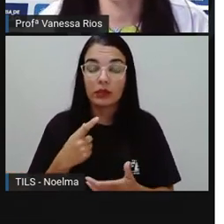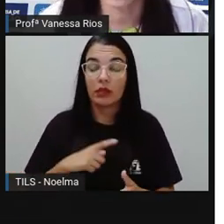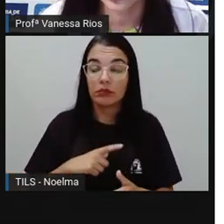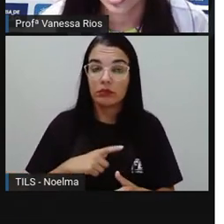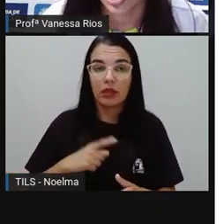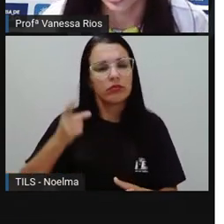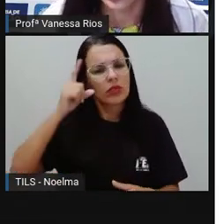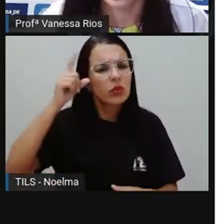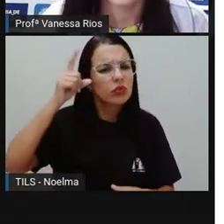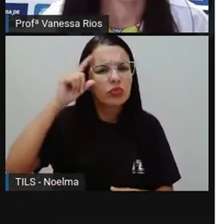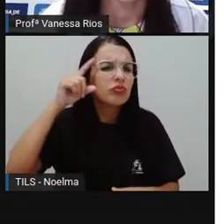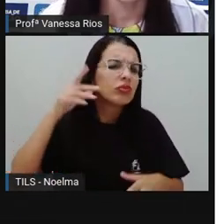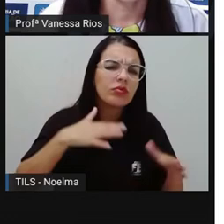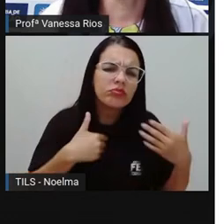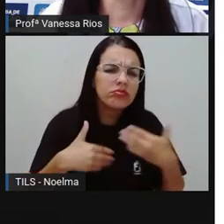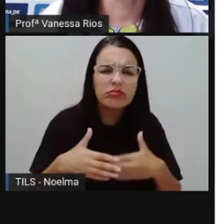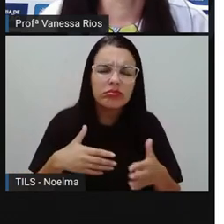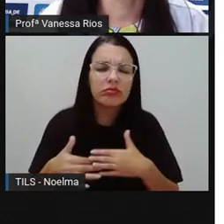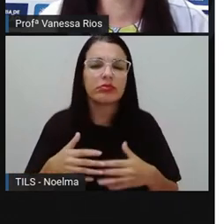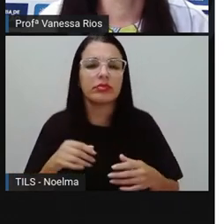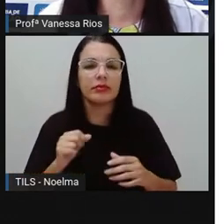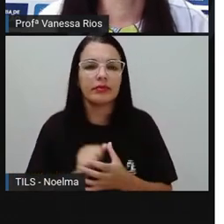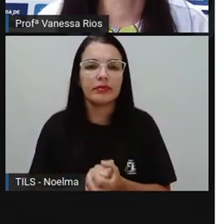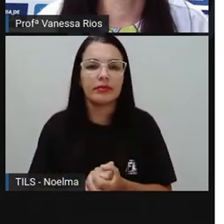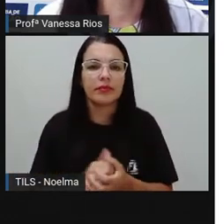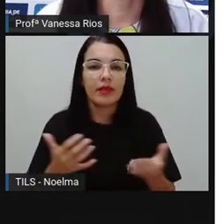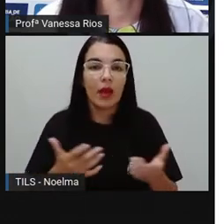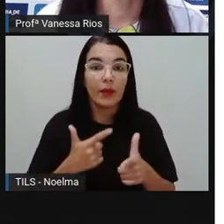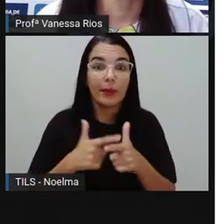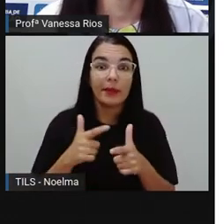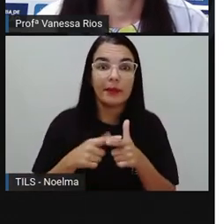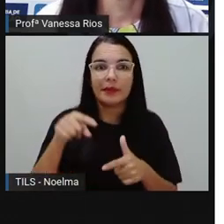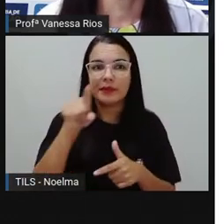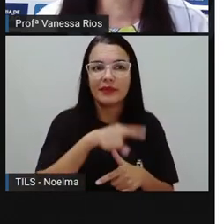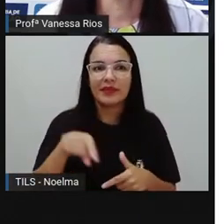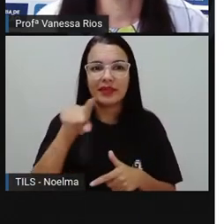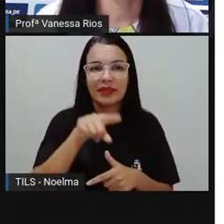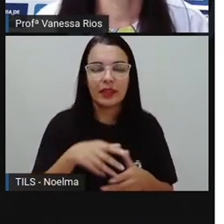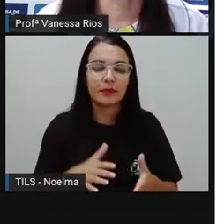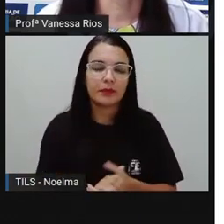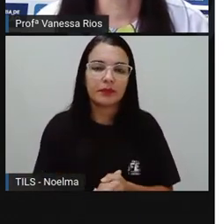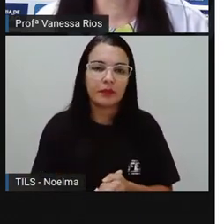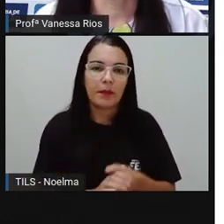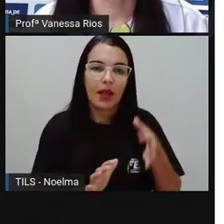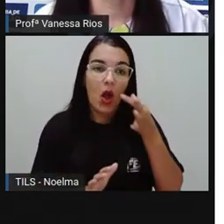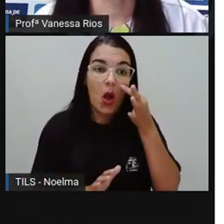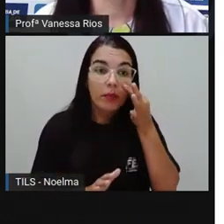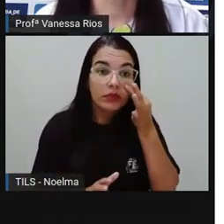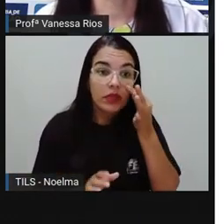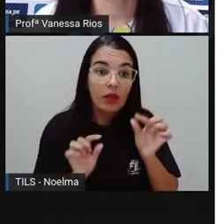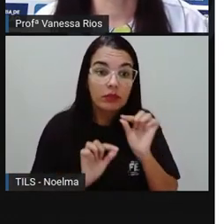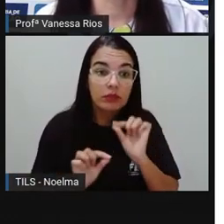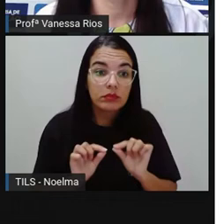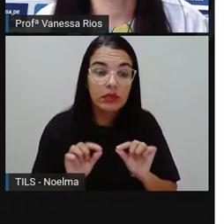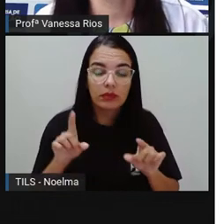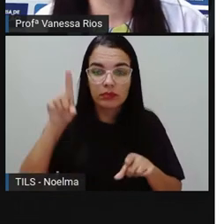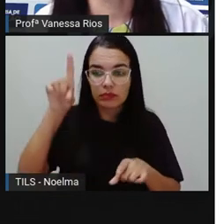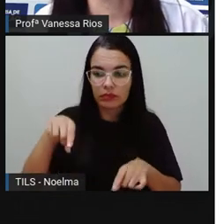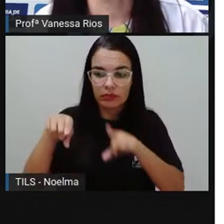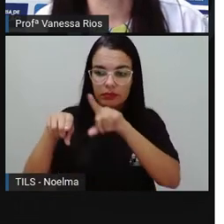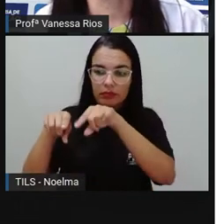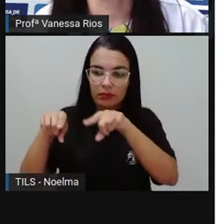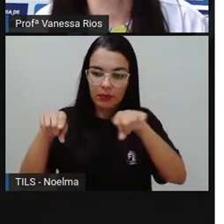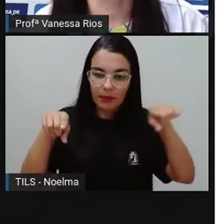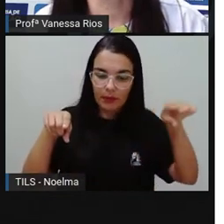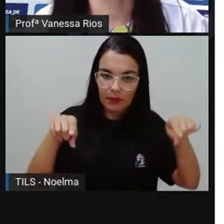ações cotidianas. A protaiz, um problema agora, ó. Observe o gráfico abaixo que mostra a variação